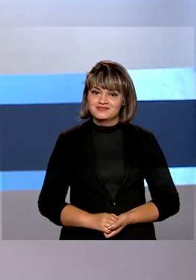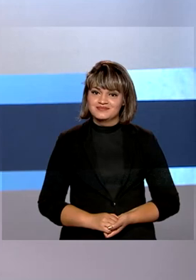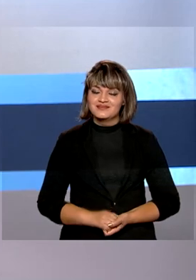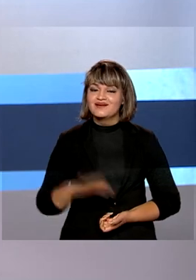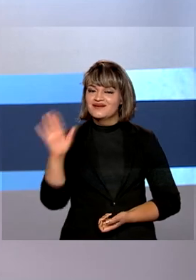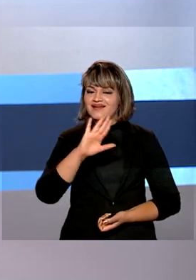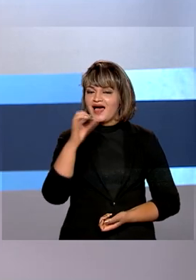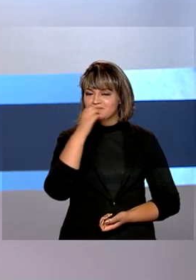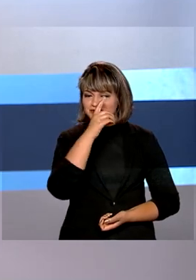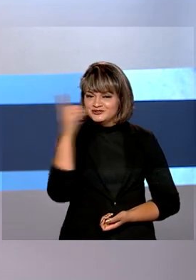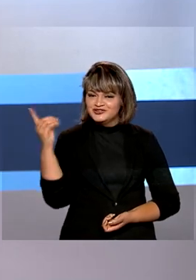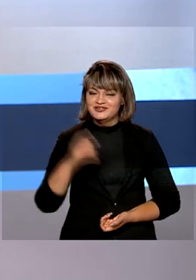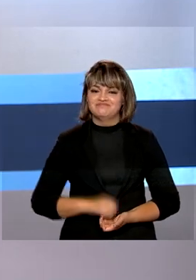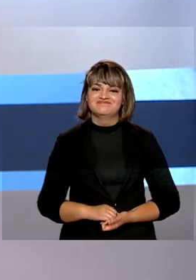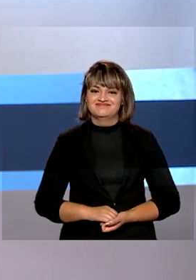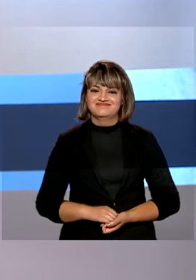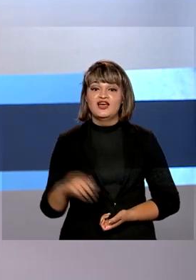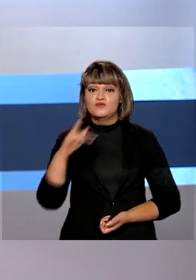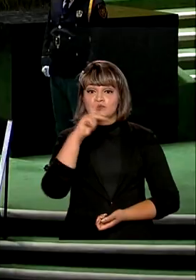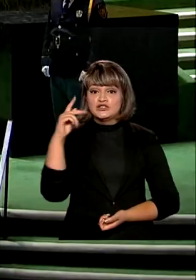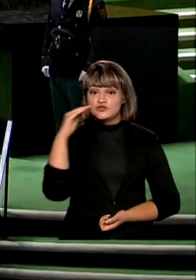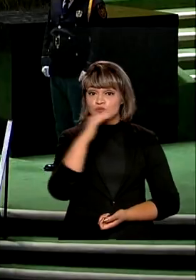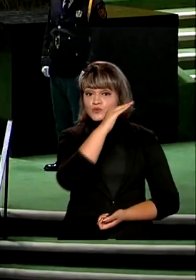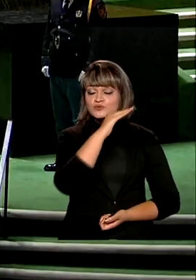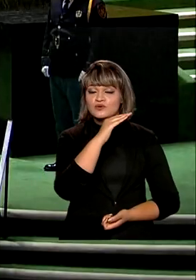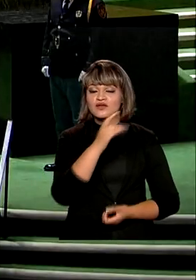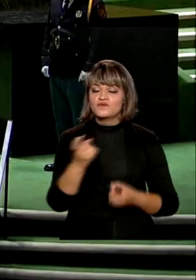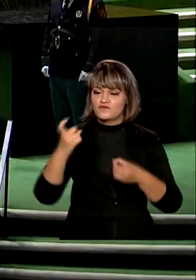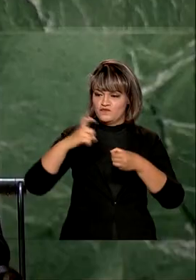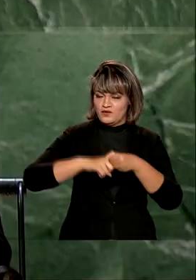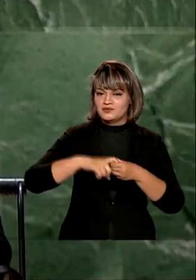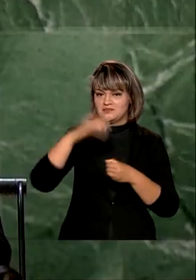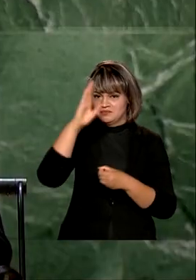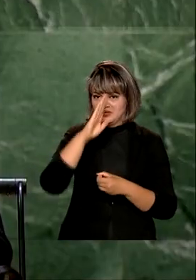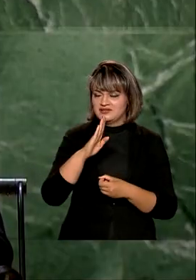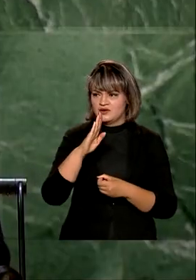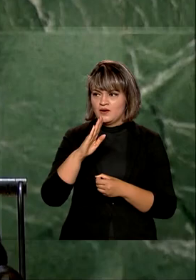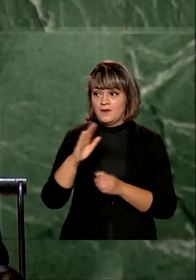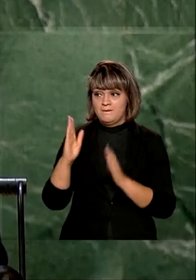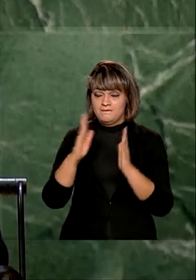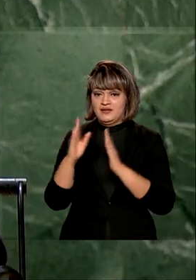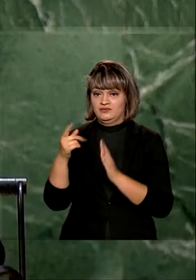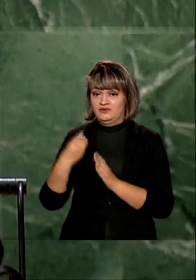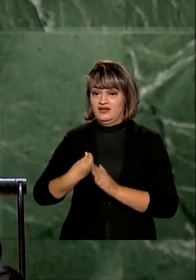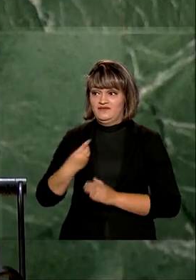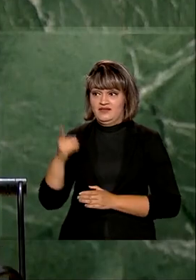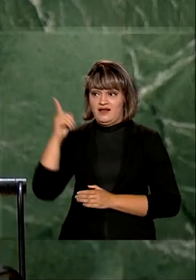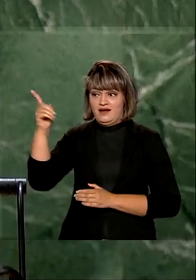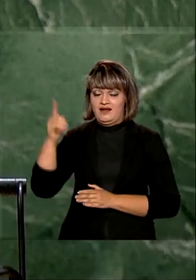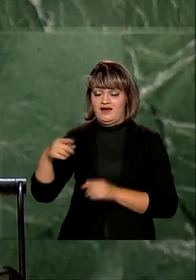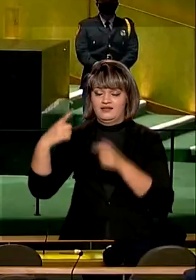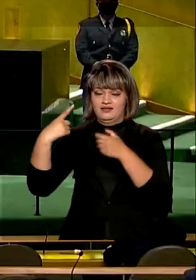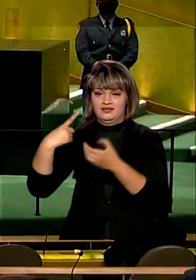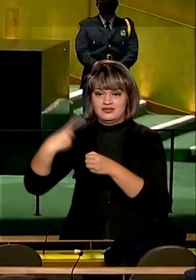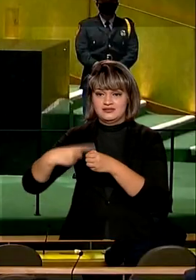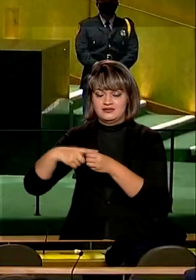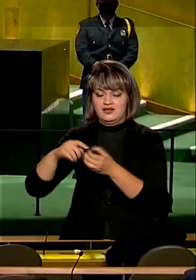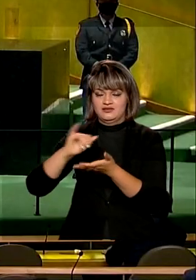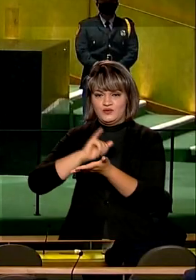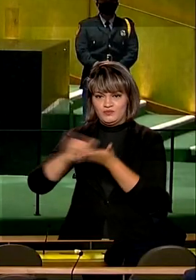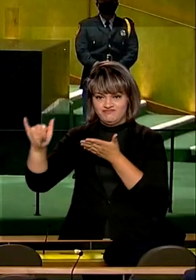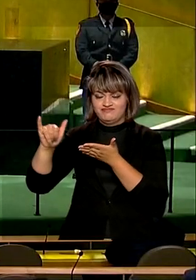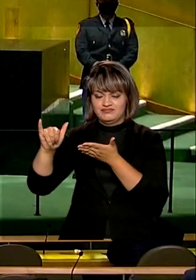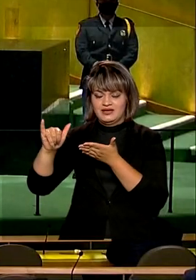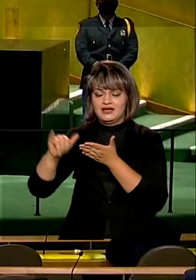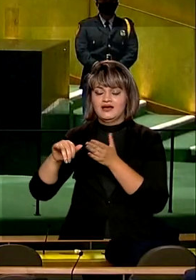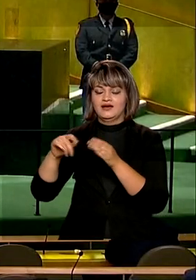Olá, bom dia! Presidente Jair Bolsonaro retorna ao Brasil após participar da abertura da Assembleia Geral das Nações Unidas